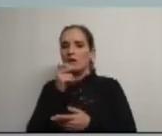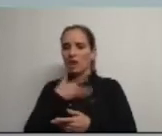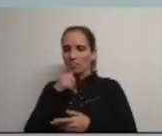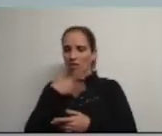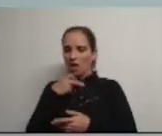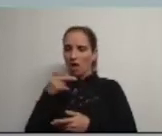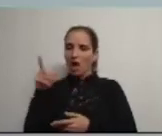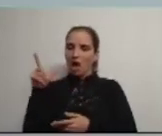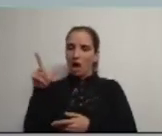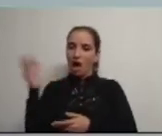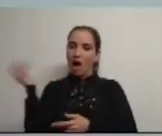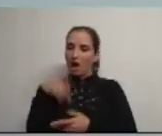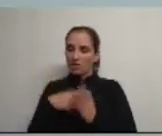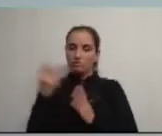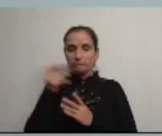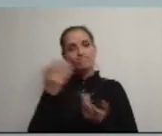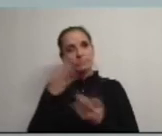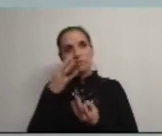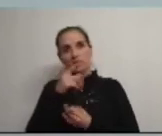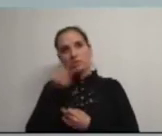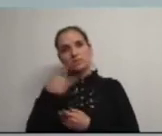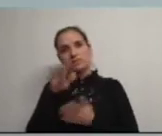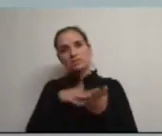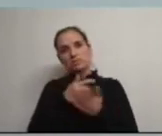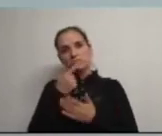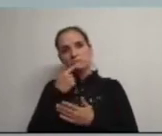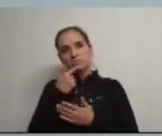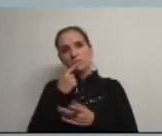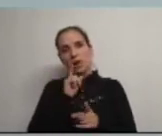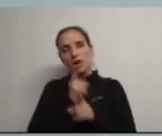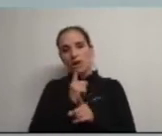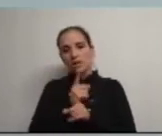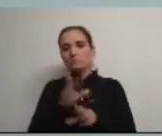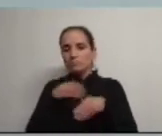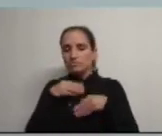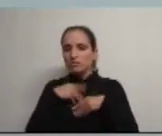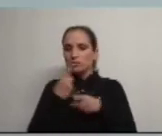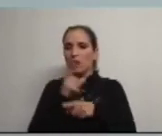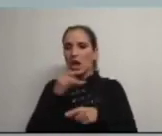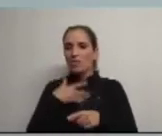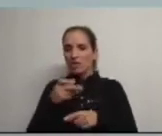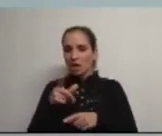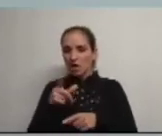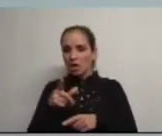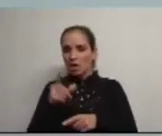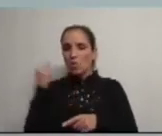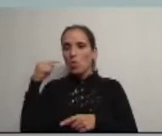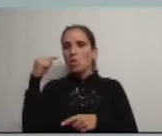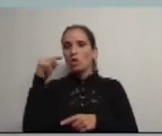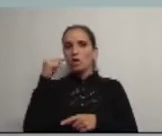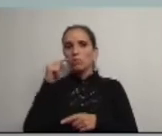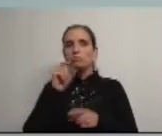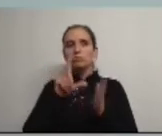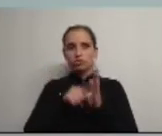Agda fizemos-o porque sempre entendemos que independentemente de eventuais excedências necessárias o Lidl seria um dos únicos projetos